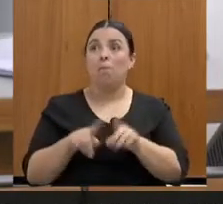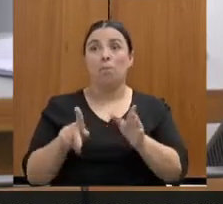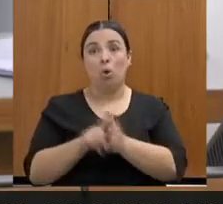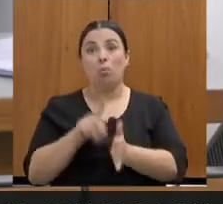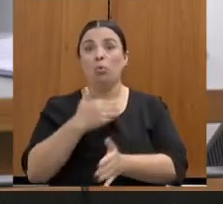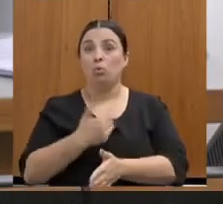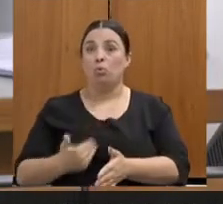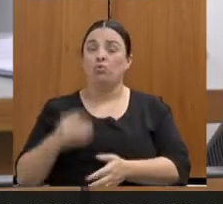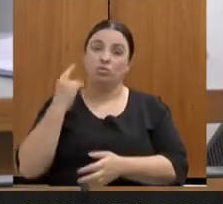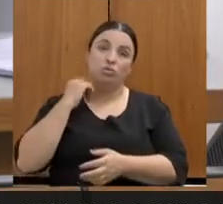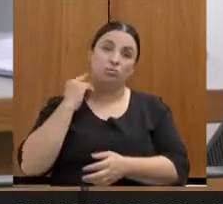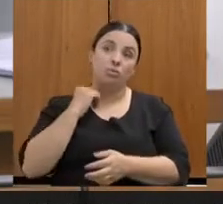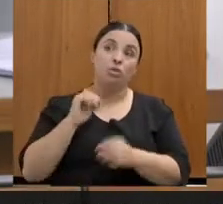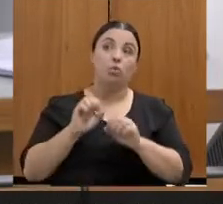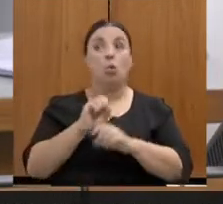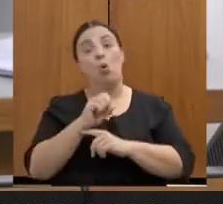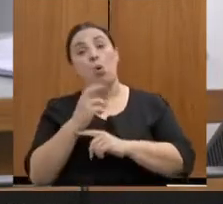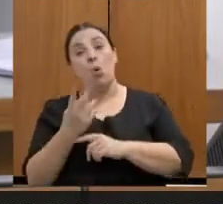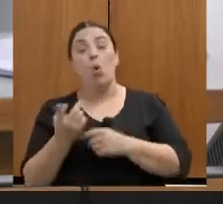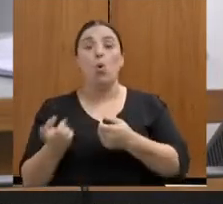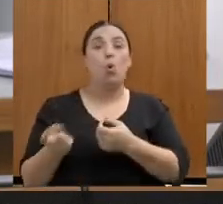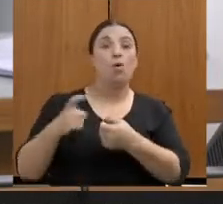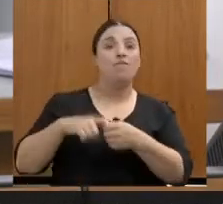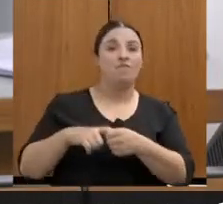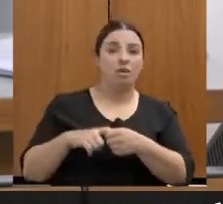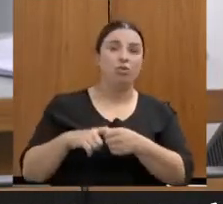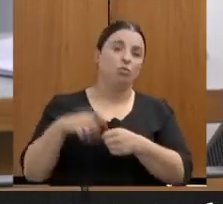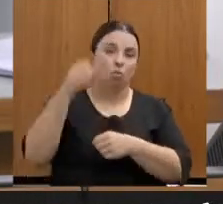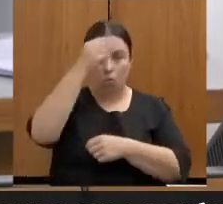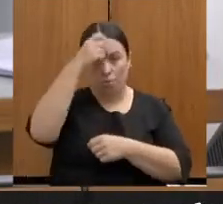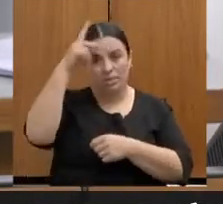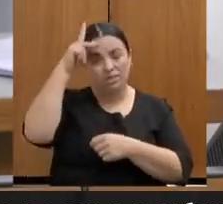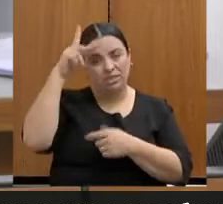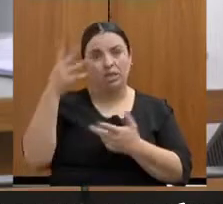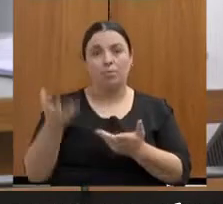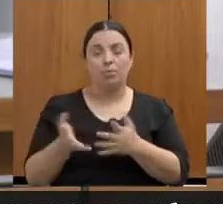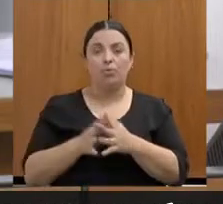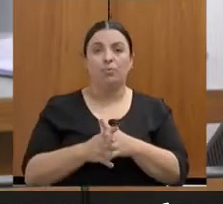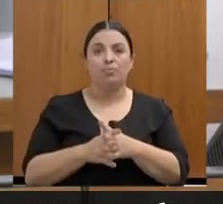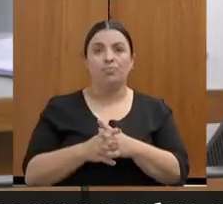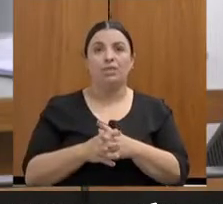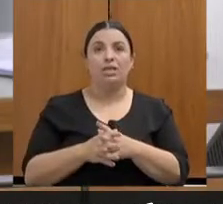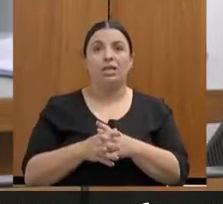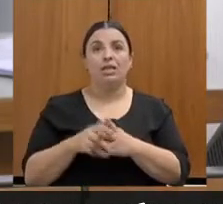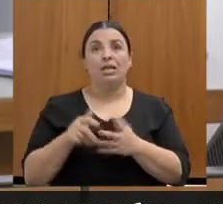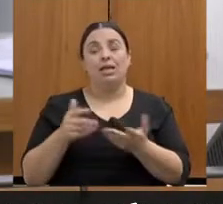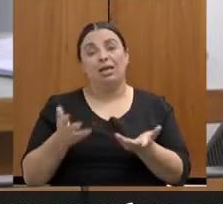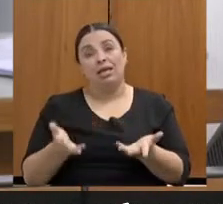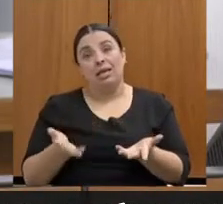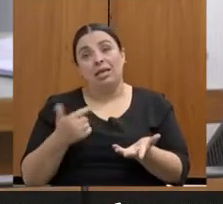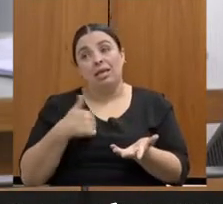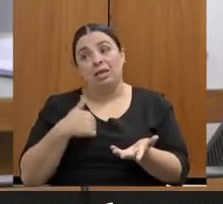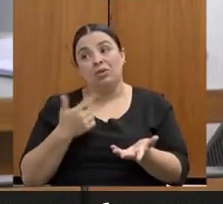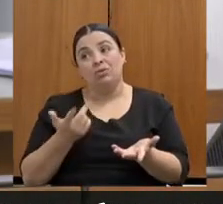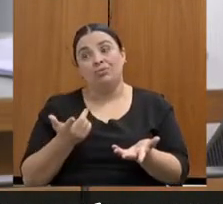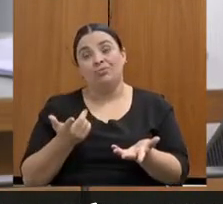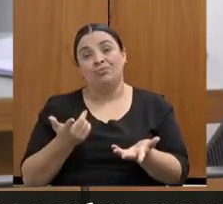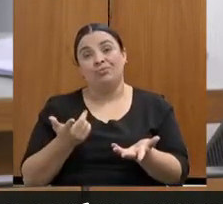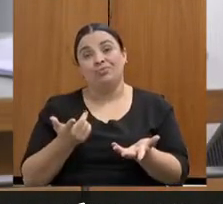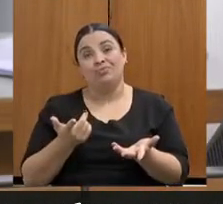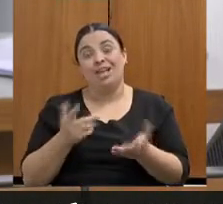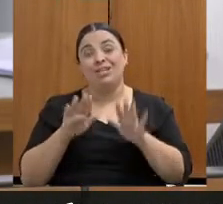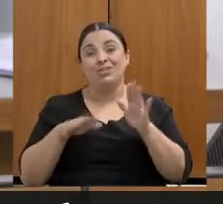sua maioria, por convênios com a municipalidade. Porque eu até, de vez em quando, eu me pego